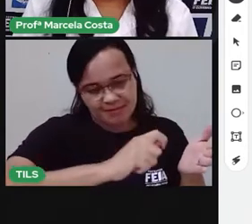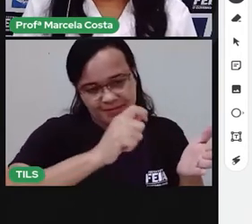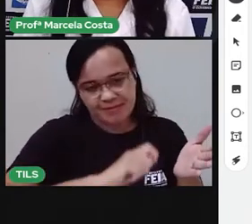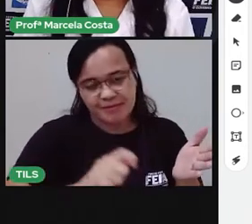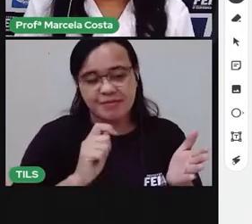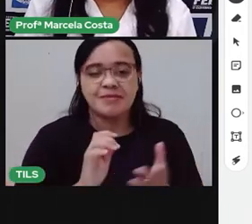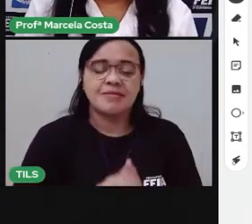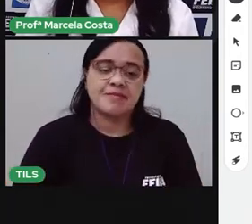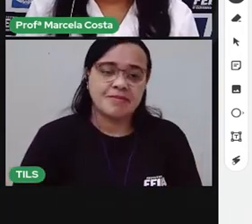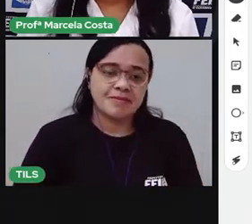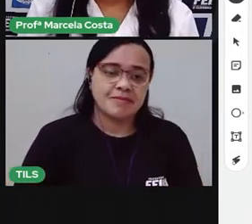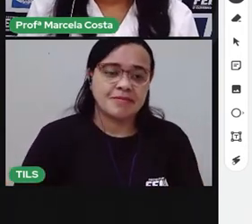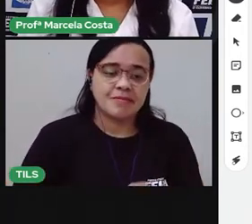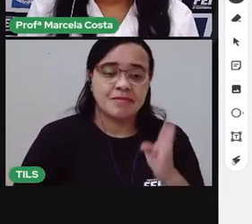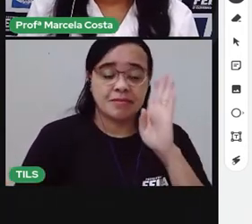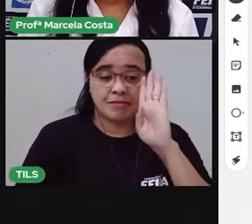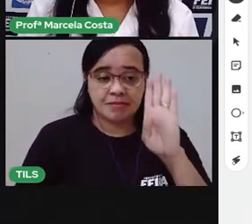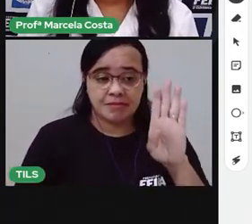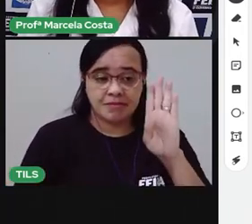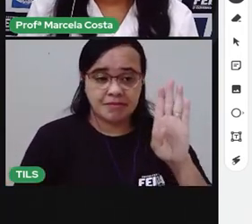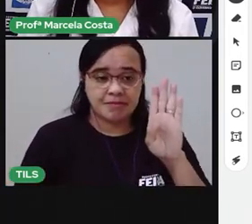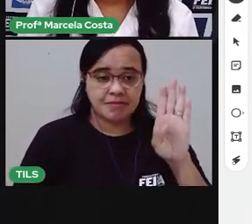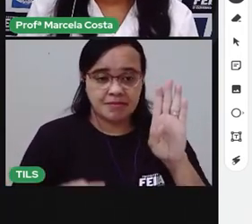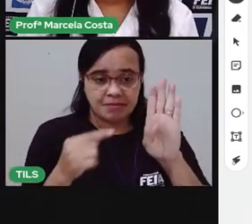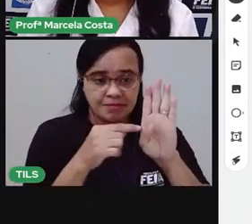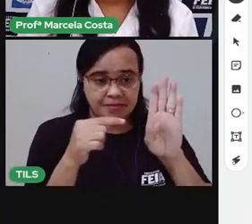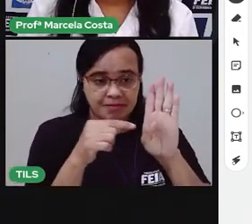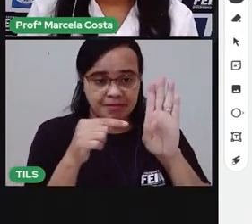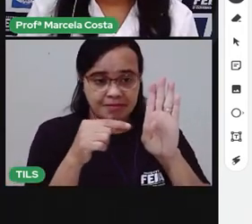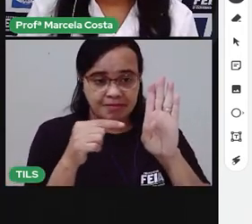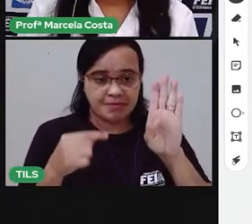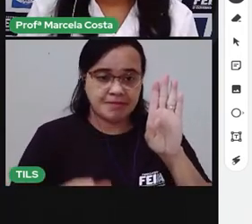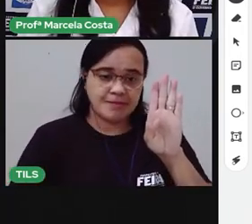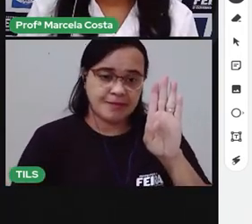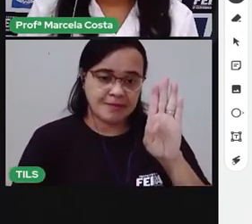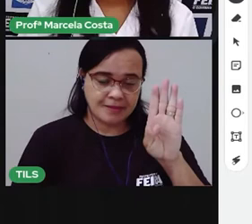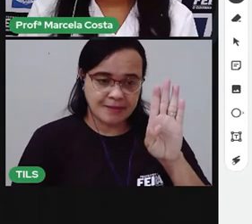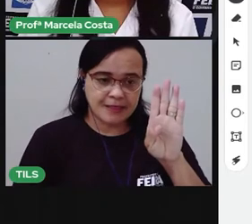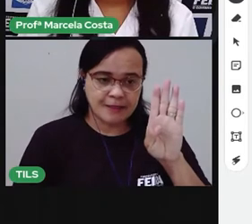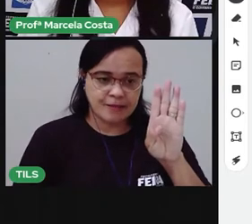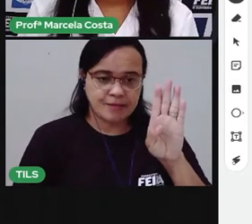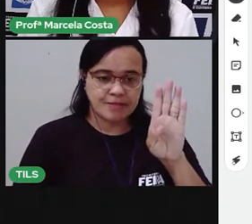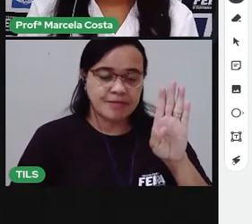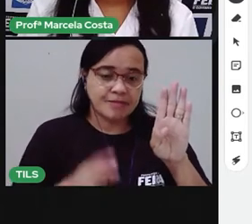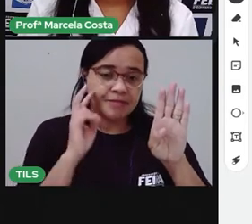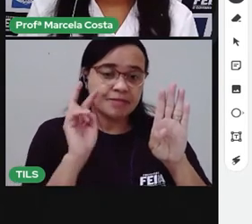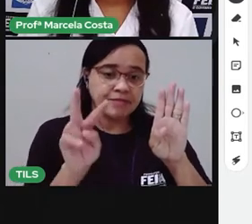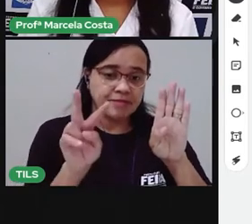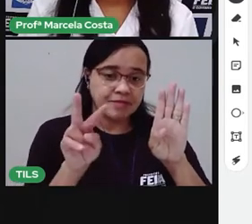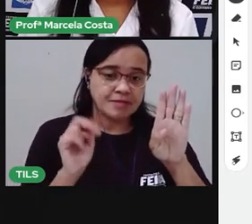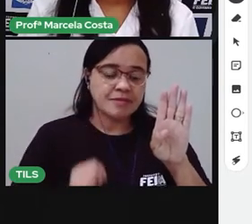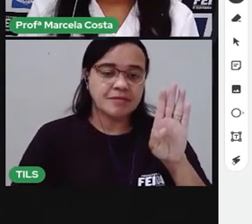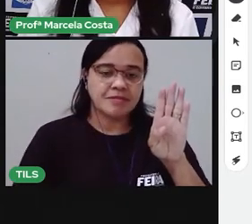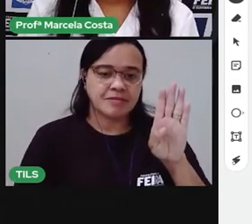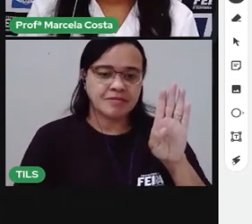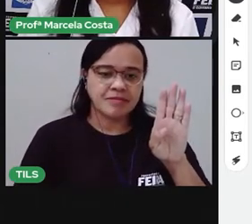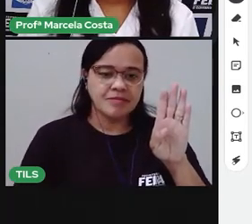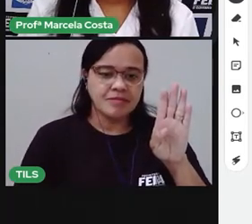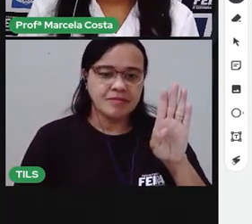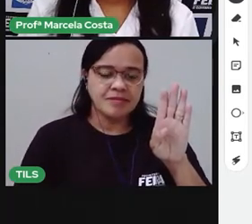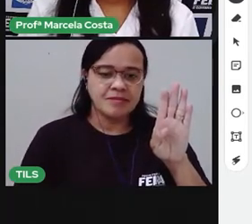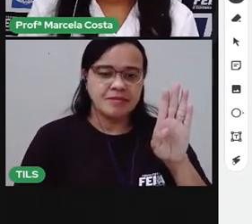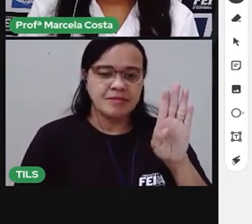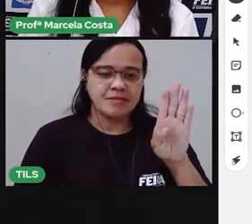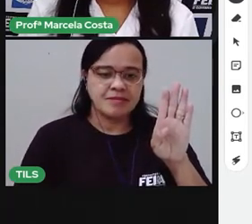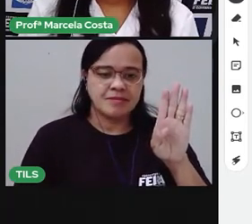Primeira letra B. Trouxe, trouxe o traçado pra baixo, puxei, venho